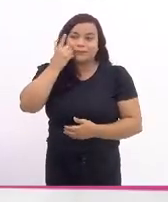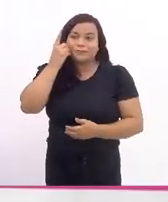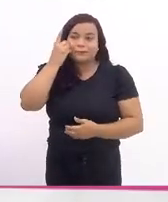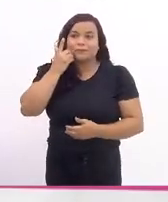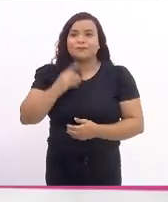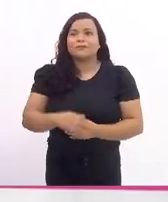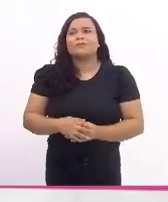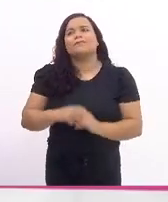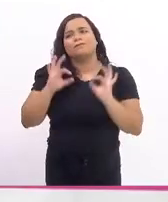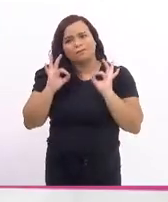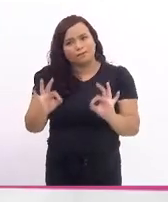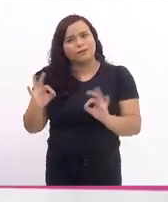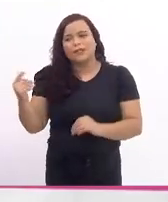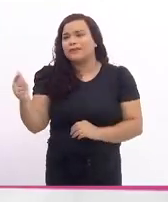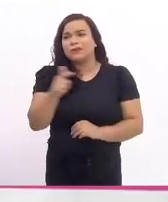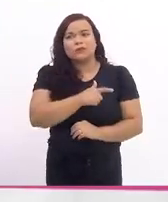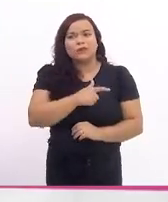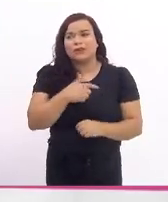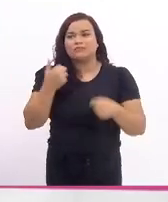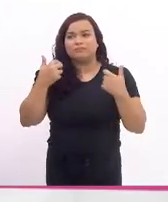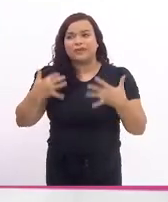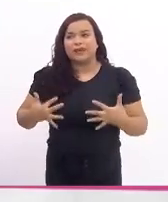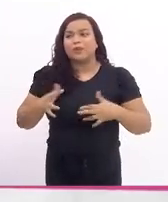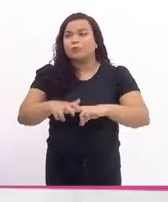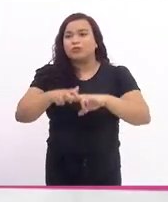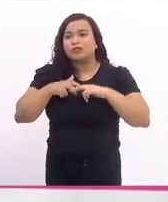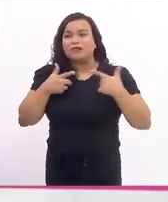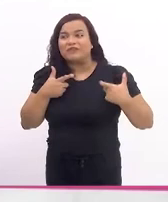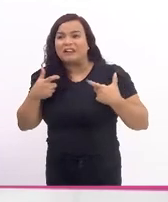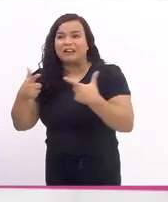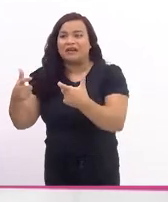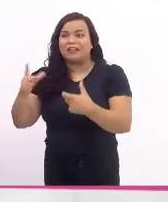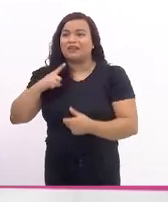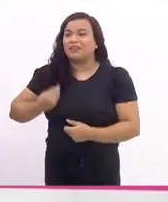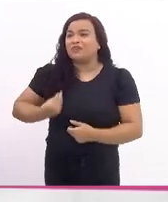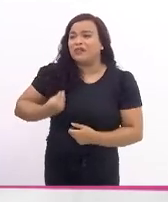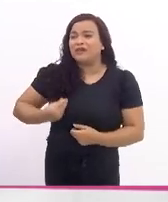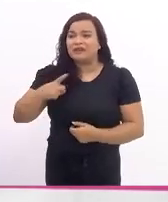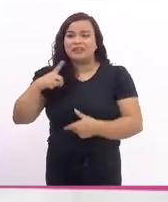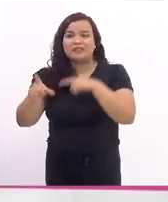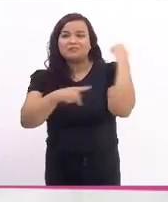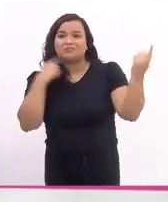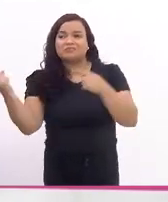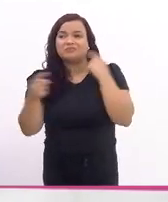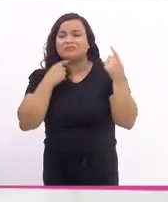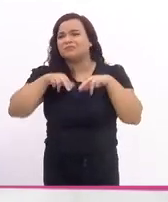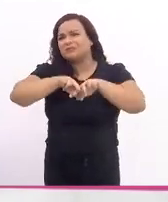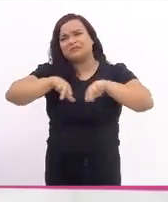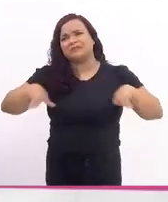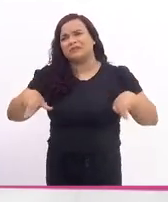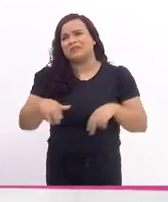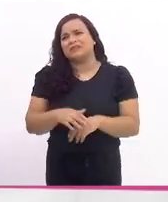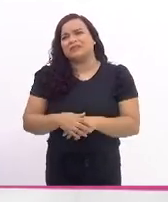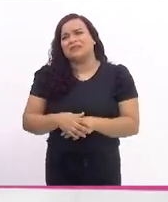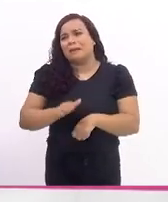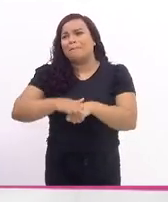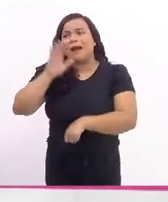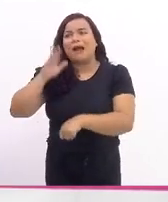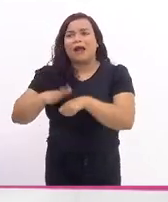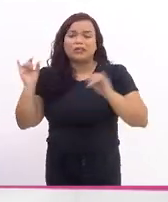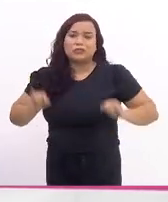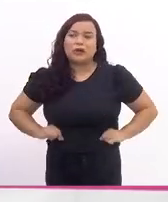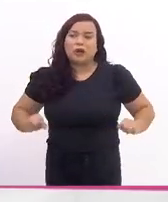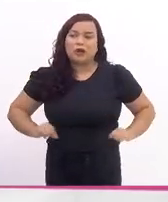fato, não há justificativa para a guerra. Por trás da guerra tem vidas, tem morte e as mais afetadas,